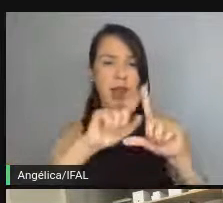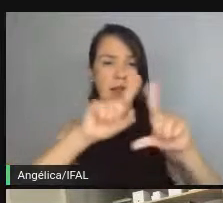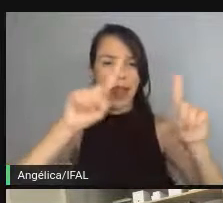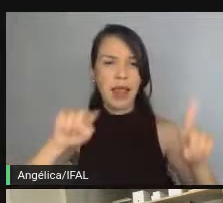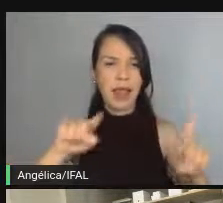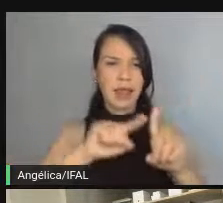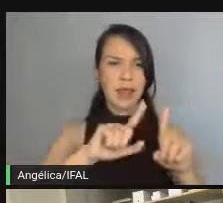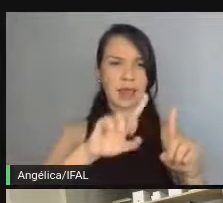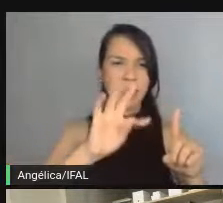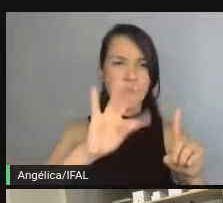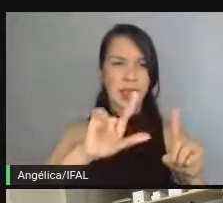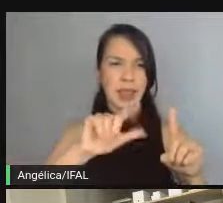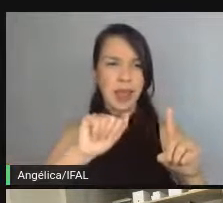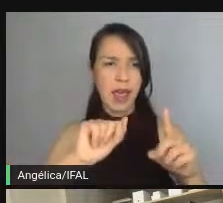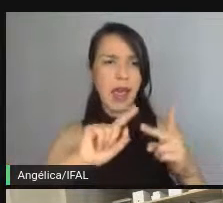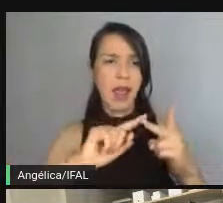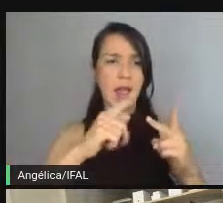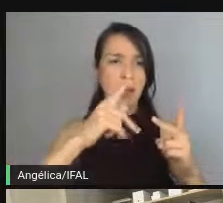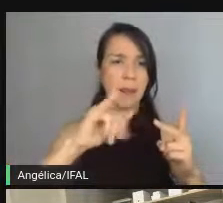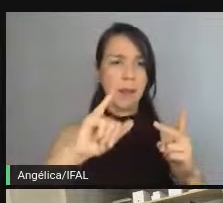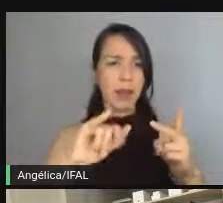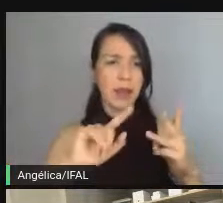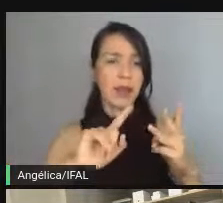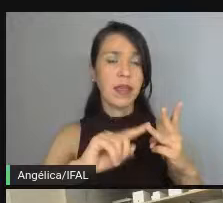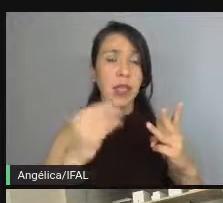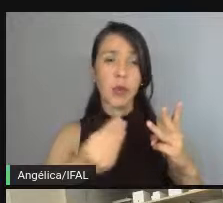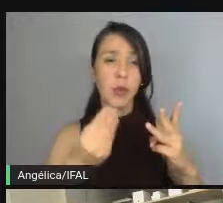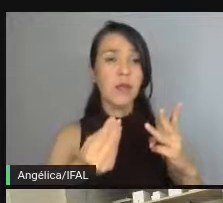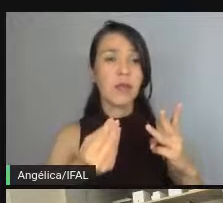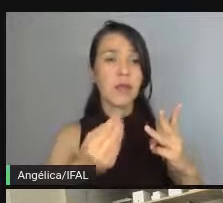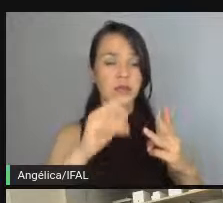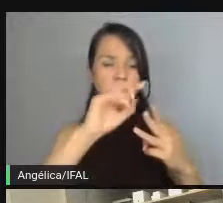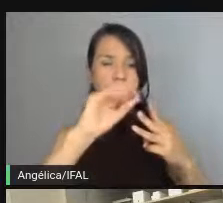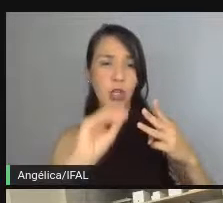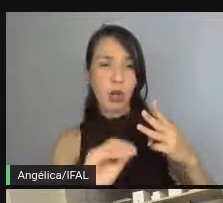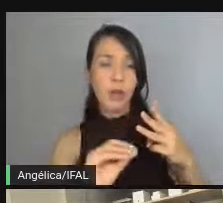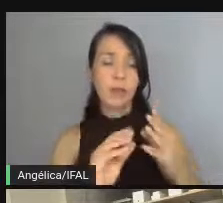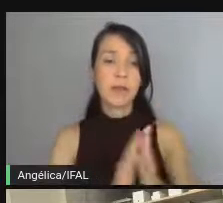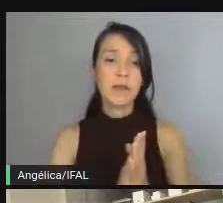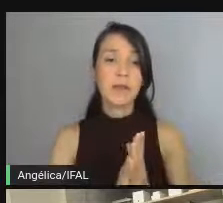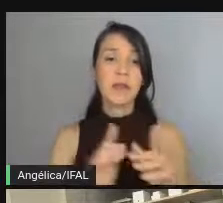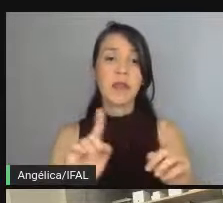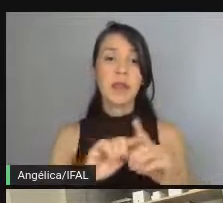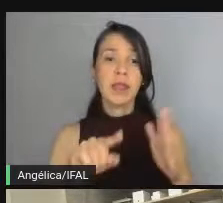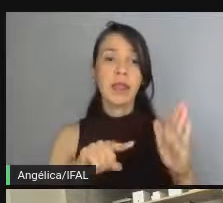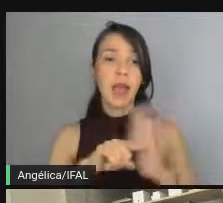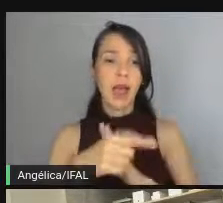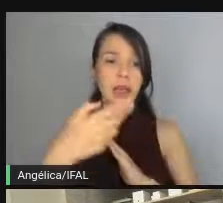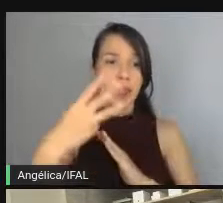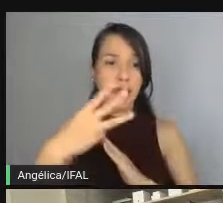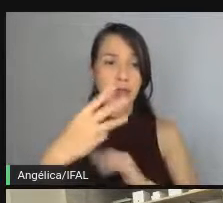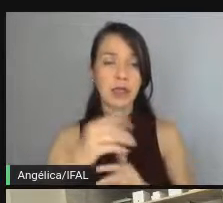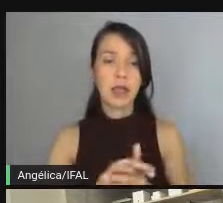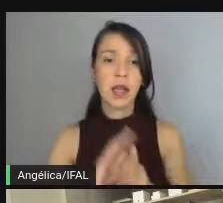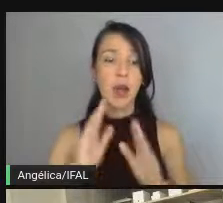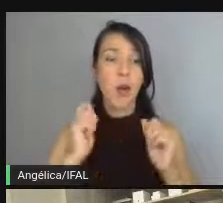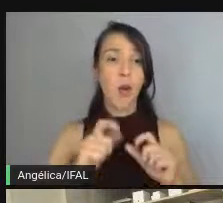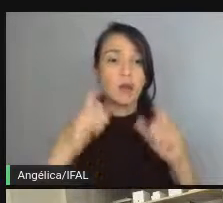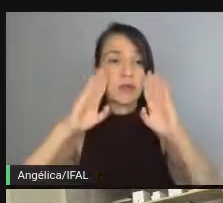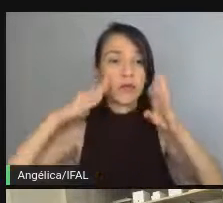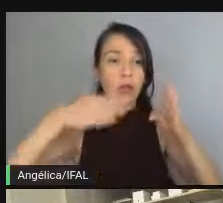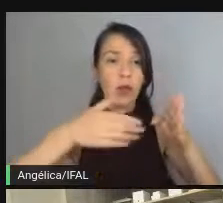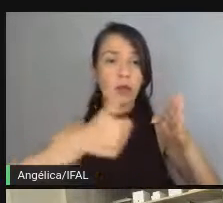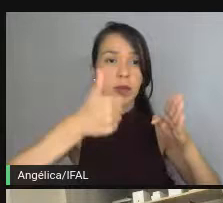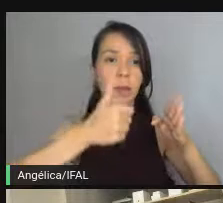consumo de API? É a criação de um novo endpoint de API? E a terceira pergunta seria, onde será preciso focar primeiro?